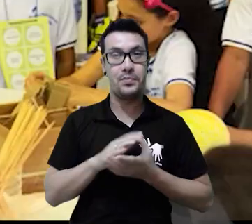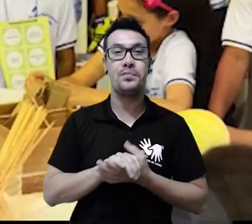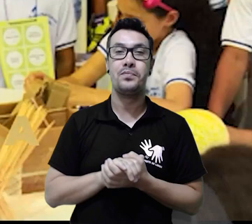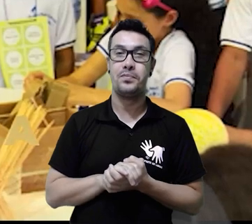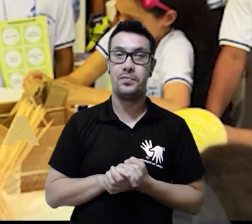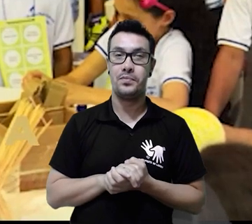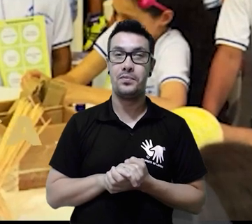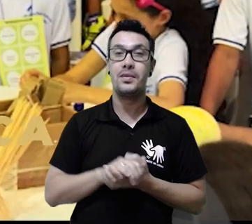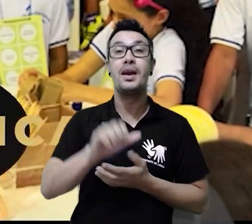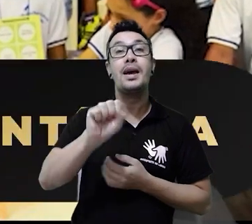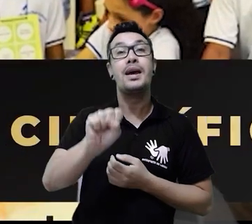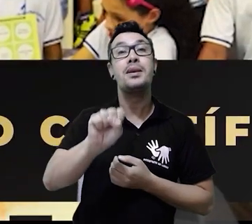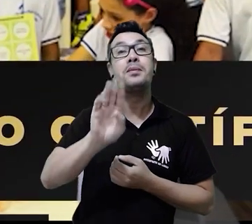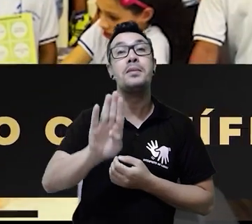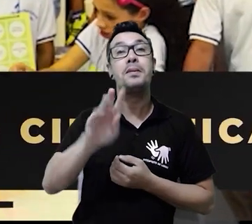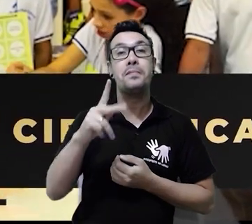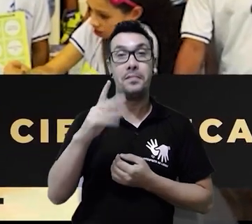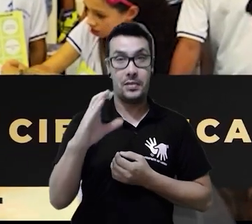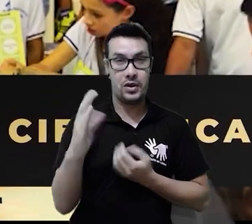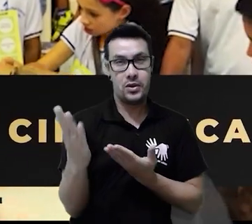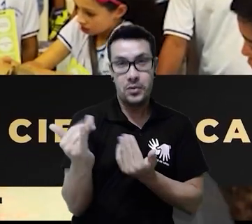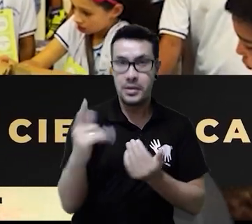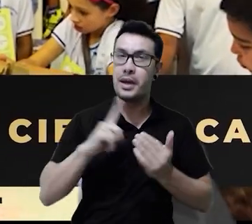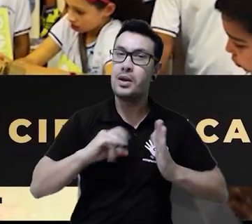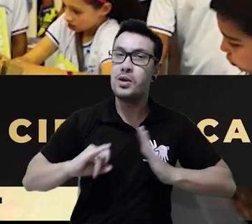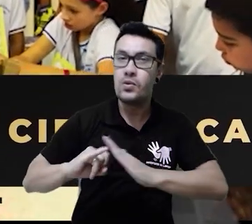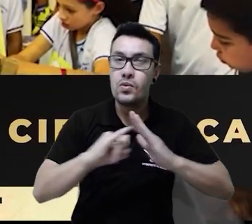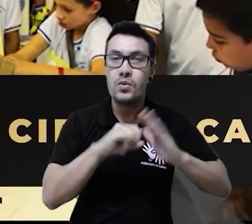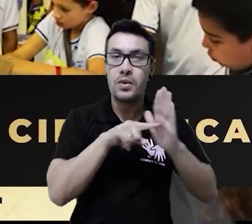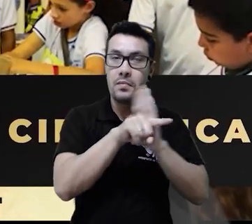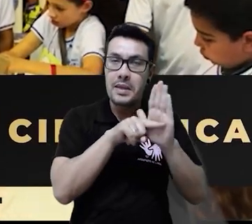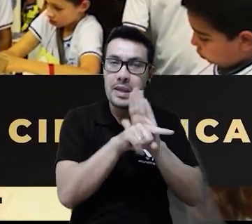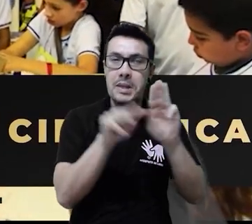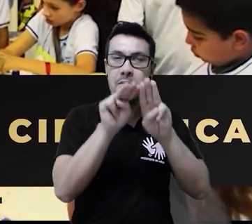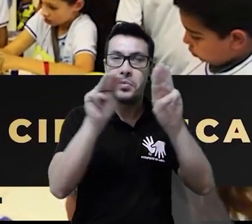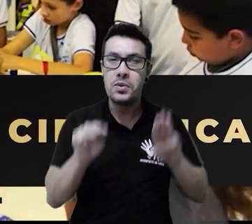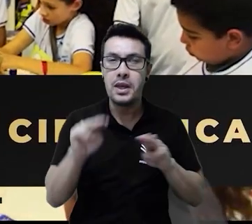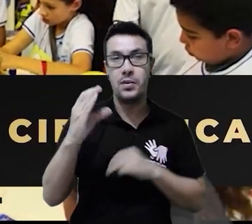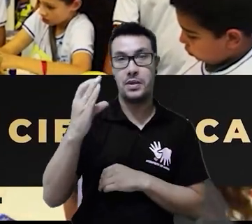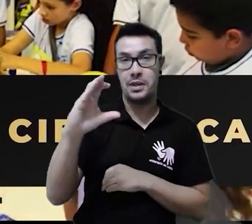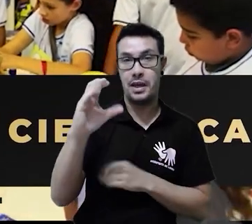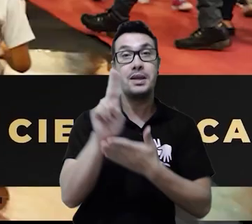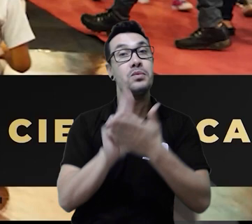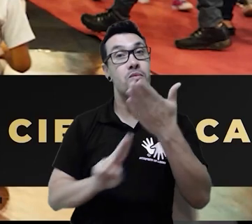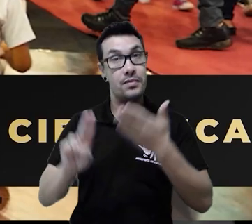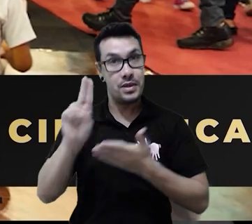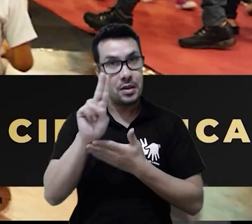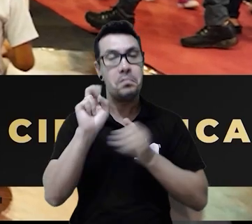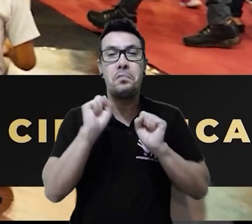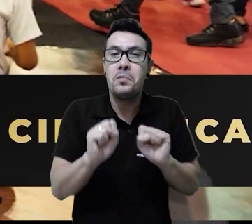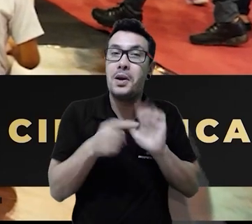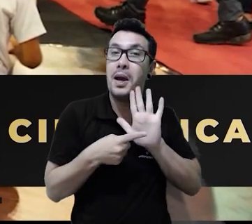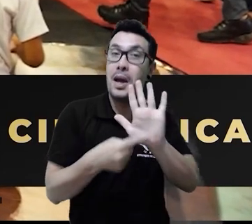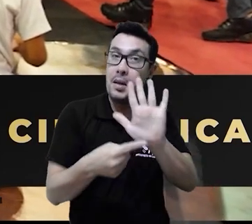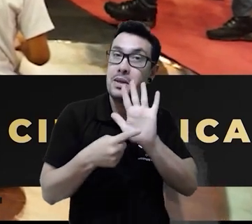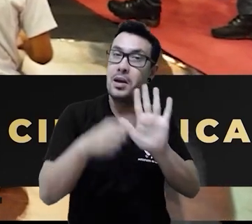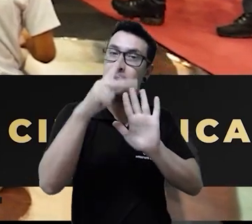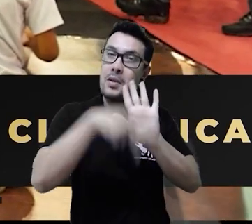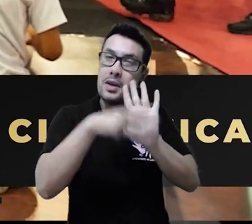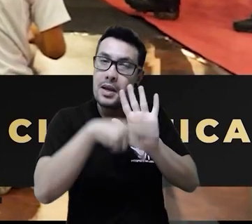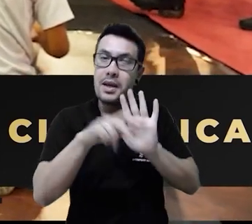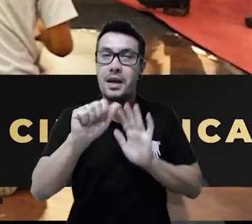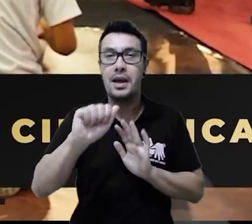Na SBPC Jovem, institutos de pesquisa, museus de ciências e universidades apresentam ações e